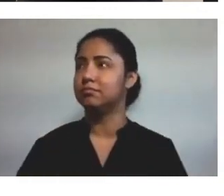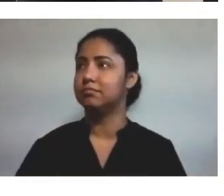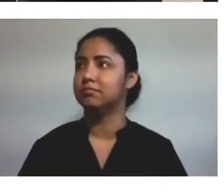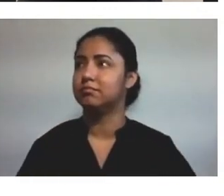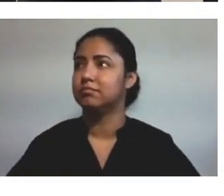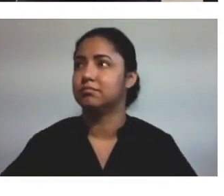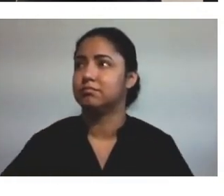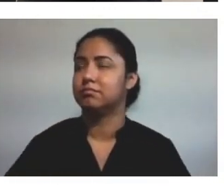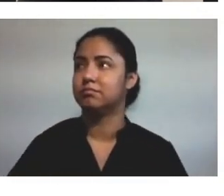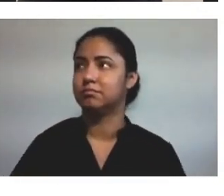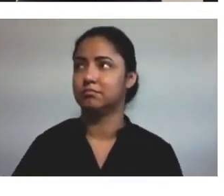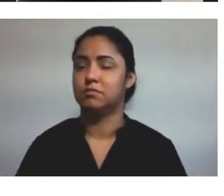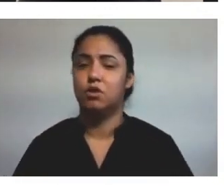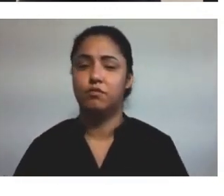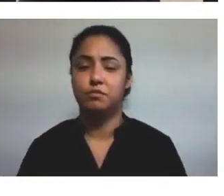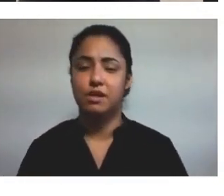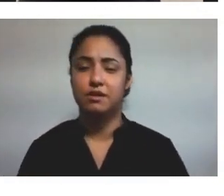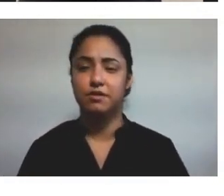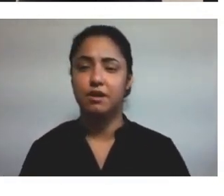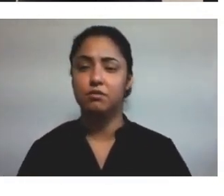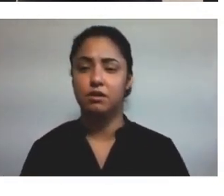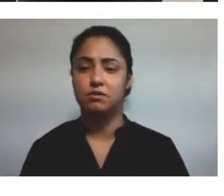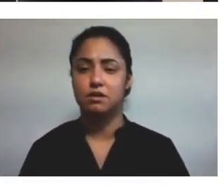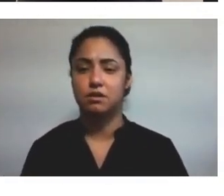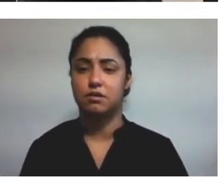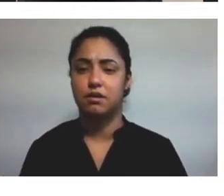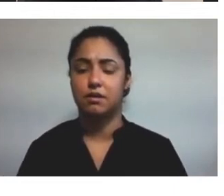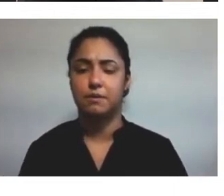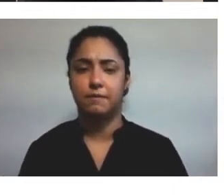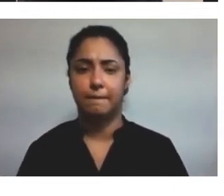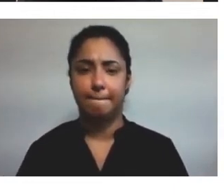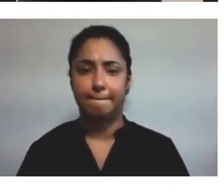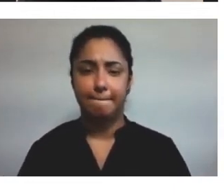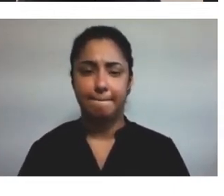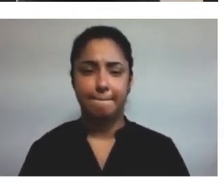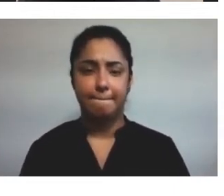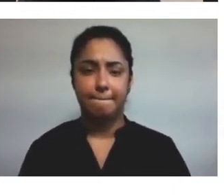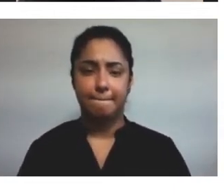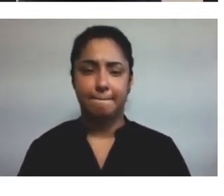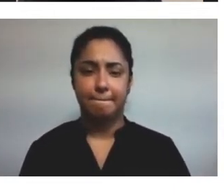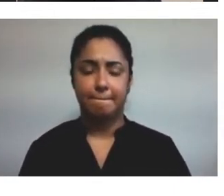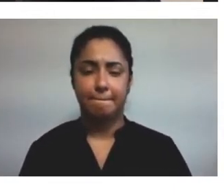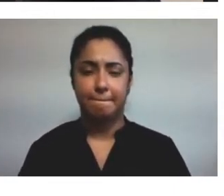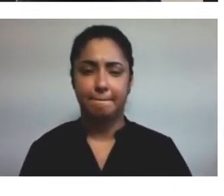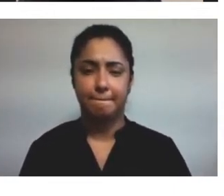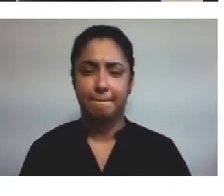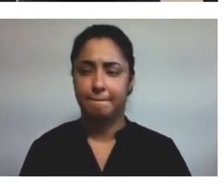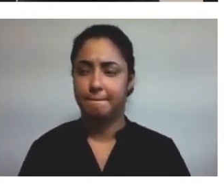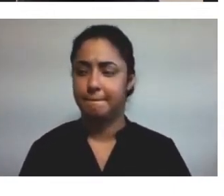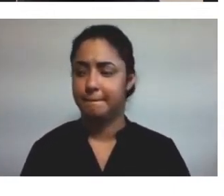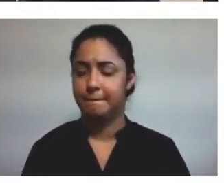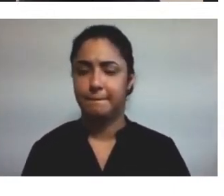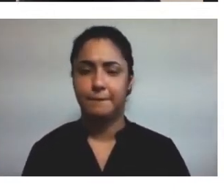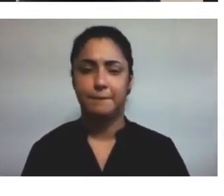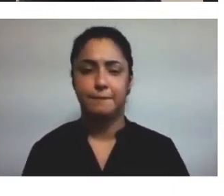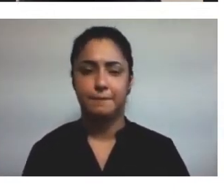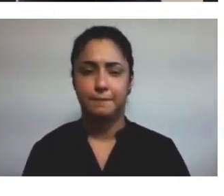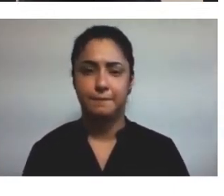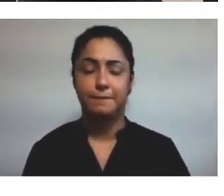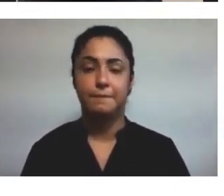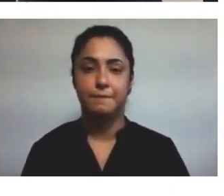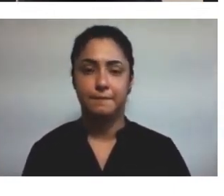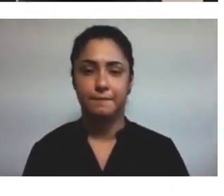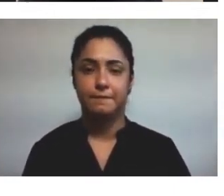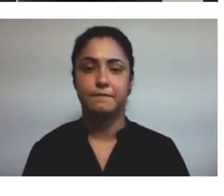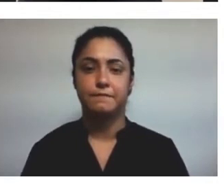pensamos o que a gente poderia fazer de diferente naquele ano, para atrair os alunos, para chamar um pouco mais a atenção